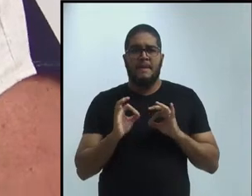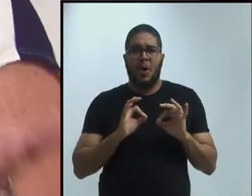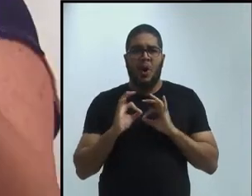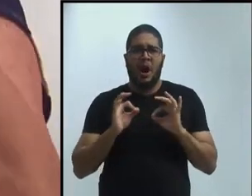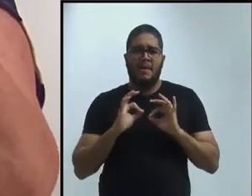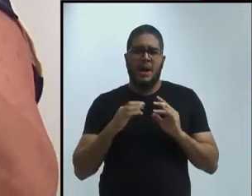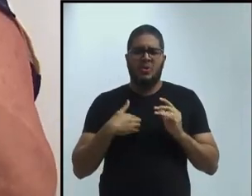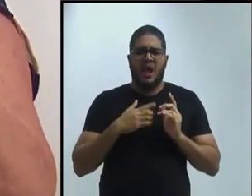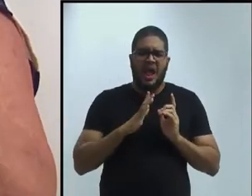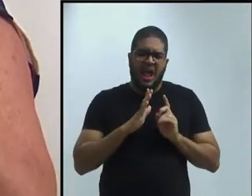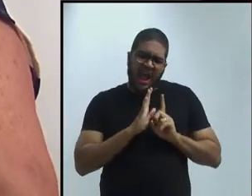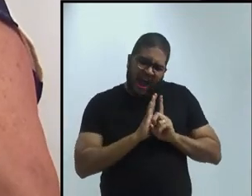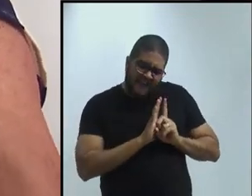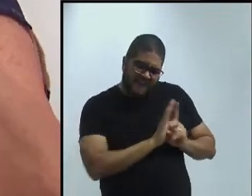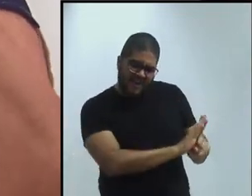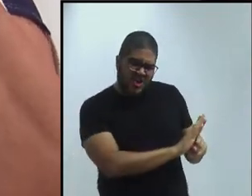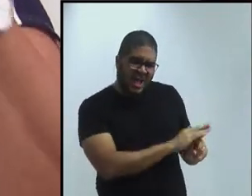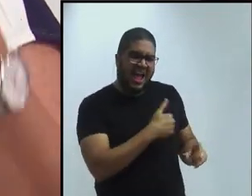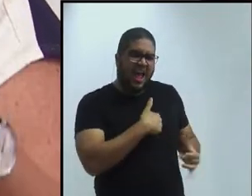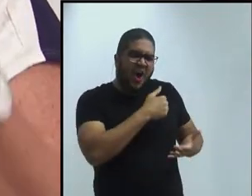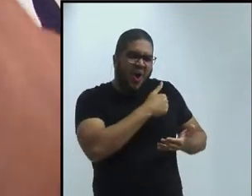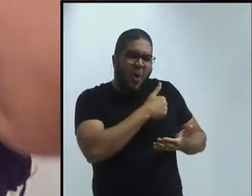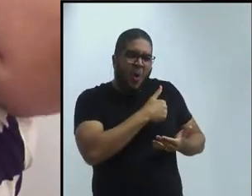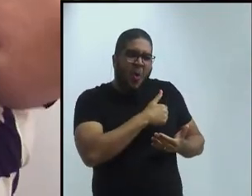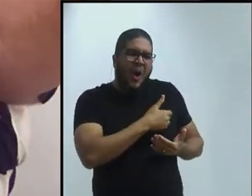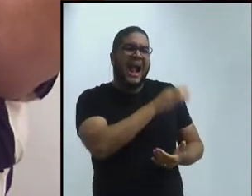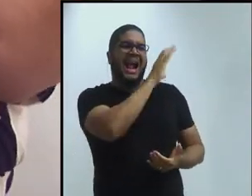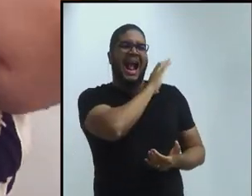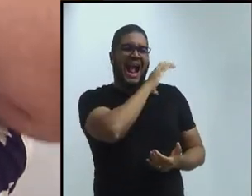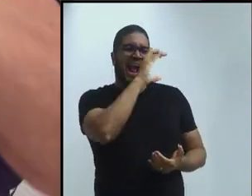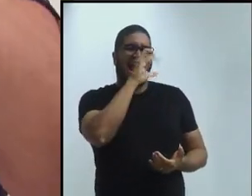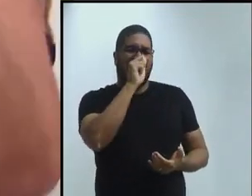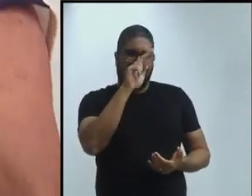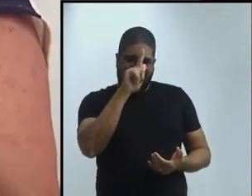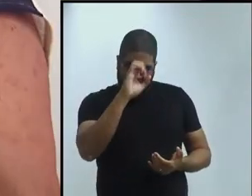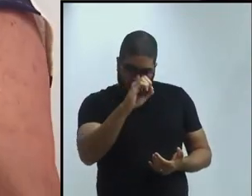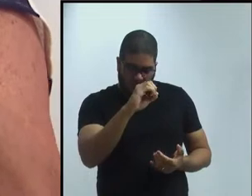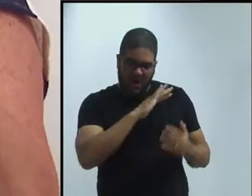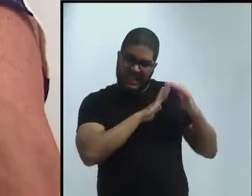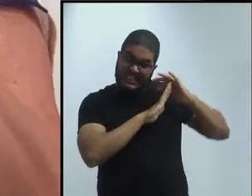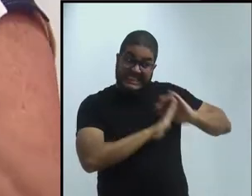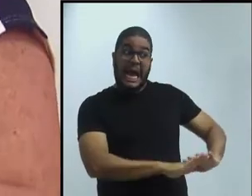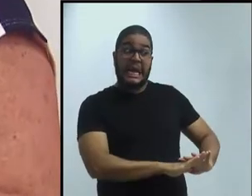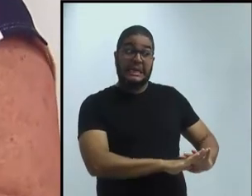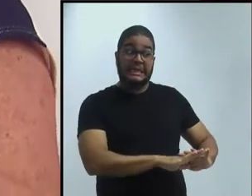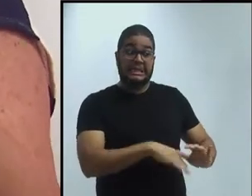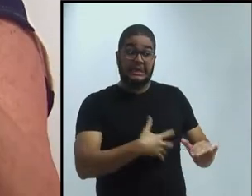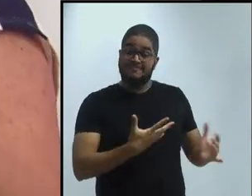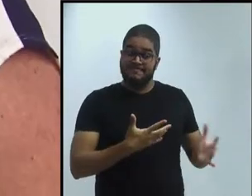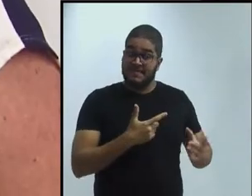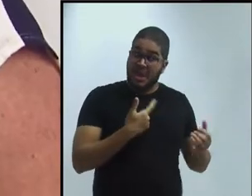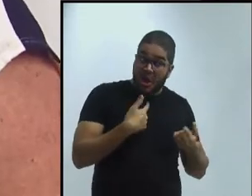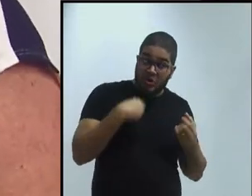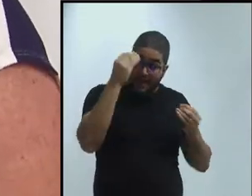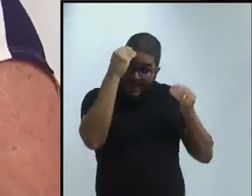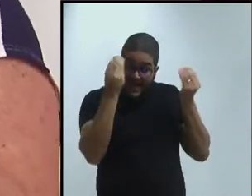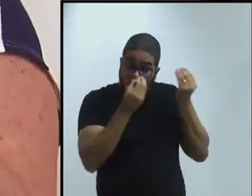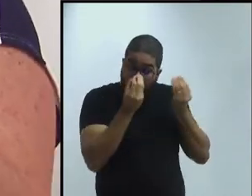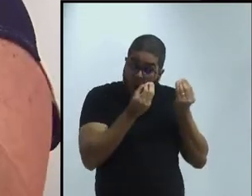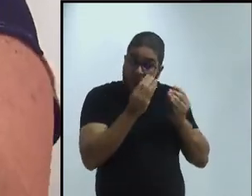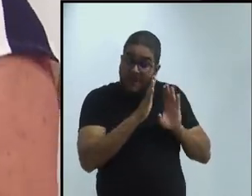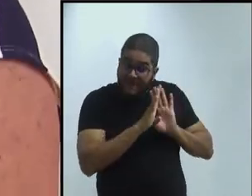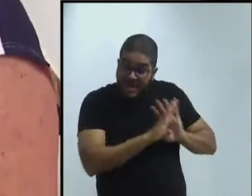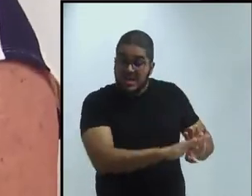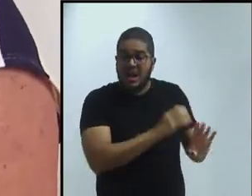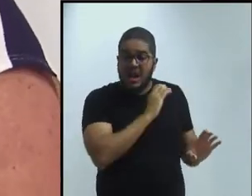-coordenadora da Marília e a gente ia... Eu não sei. Eu sei que eu ia viajar. E aí eu concorri ao passe.